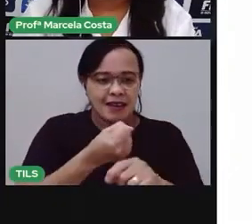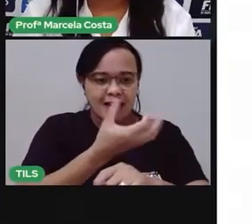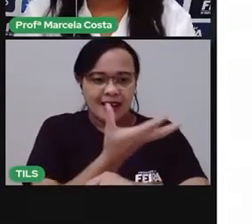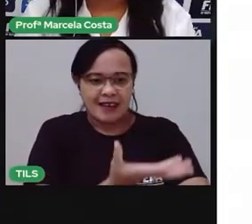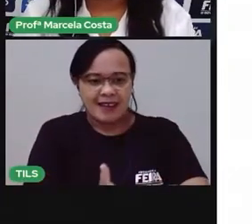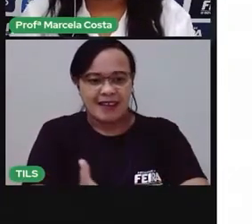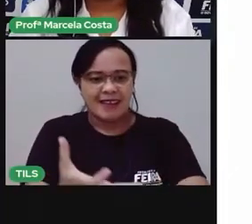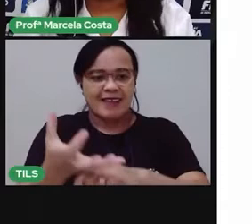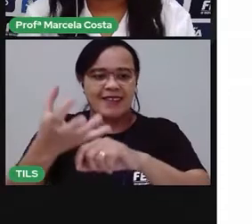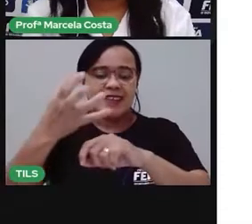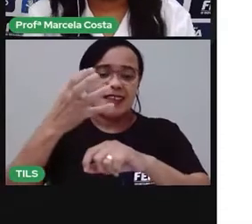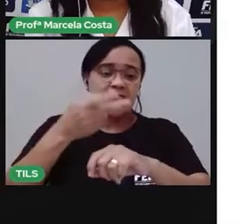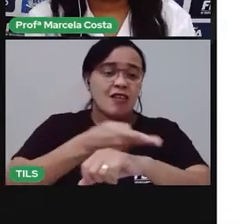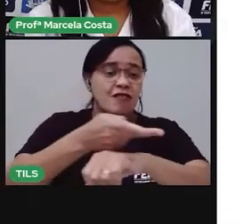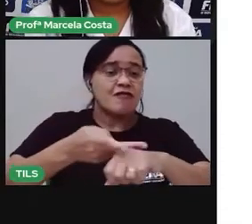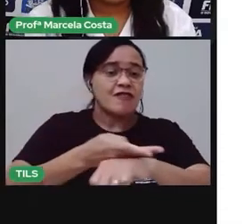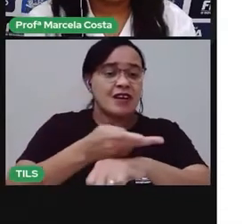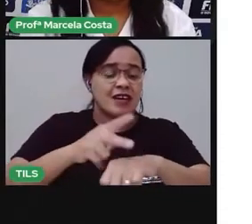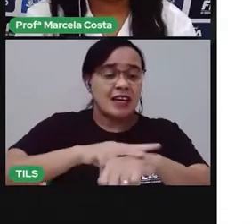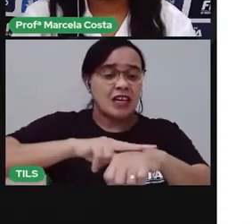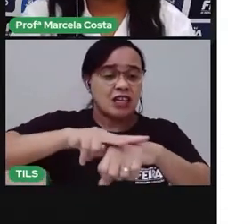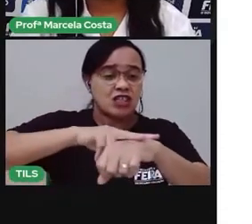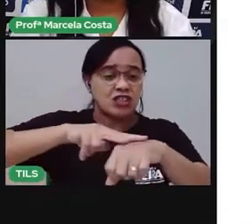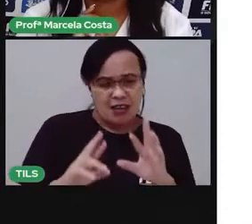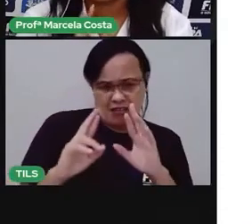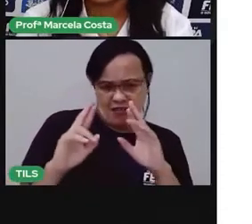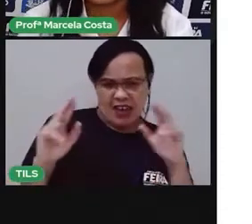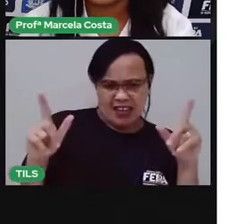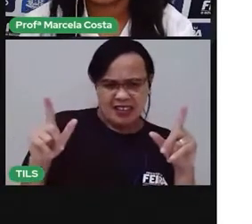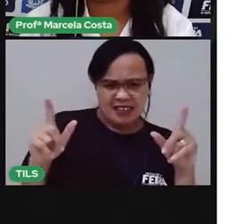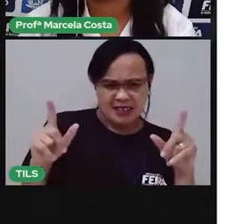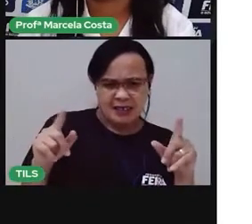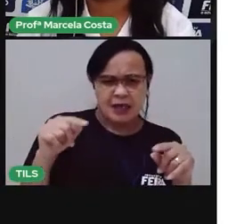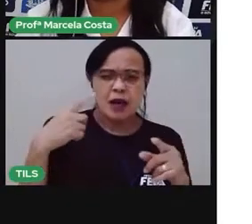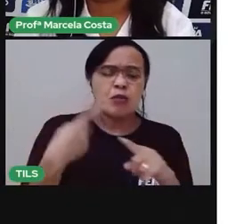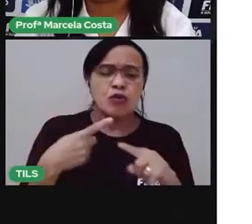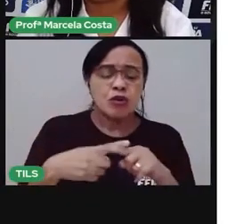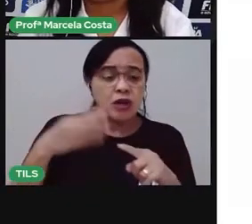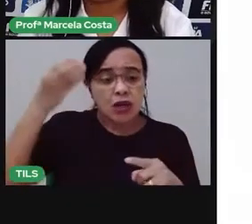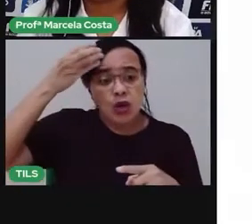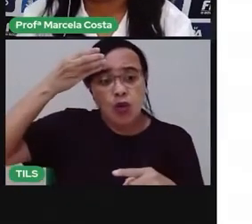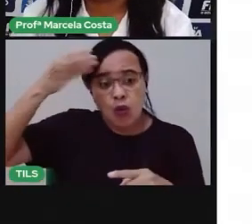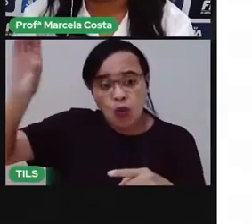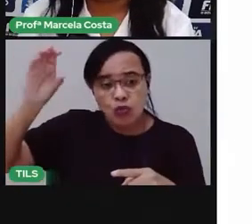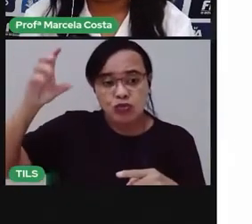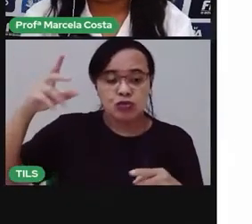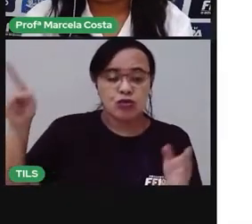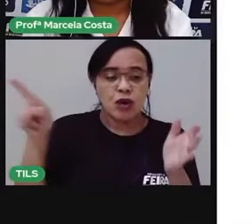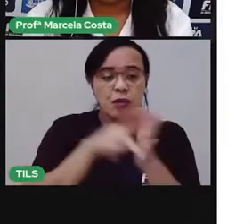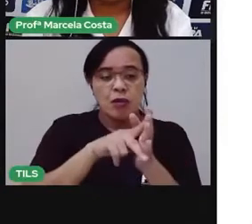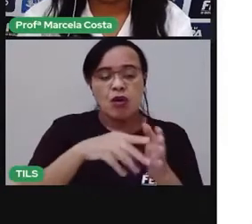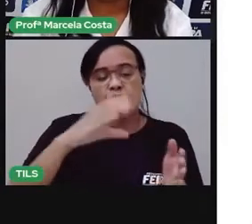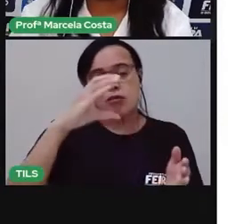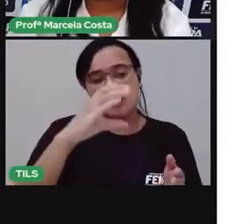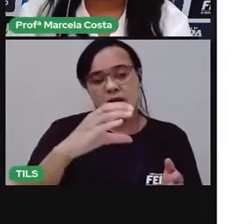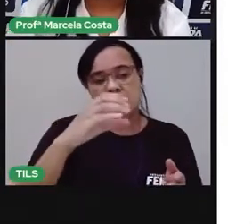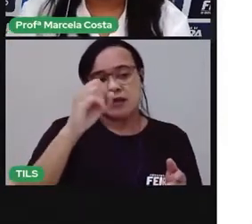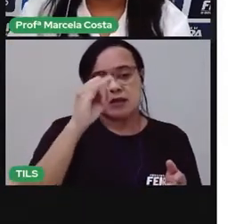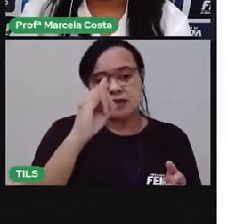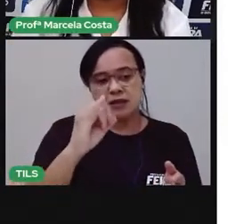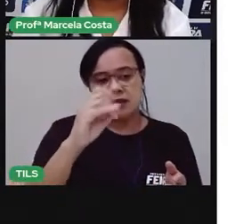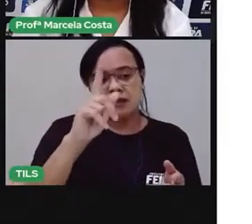Agora, olha só, essa casa de cultura cigana. Os ciganos